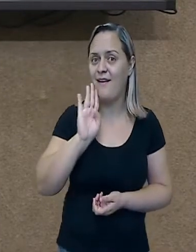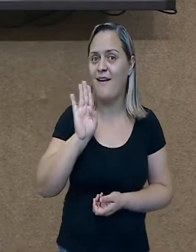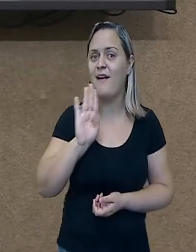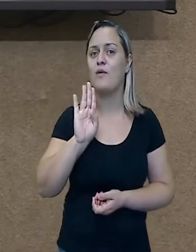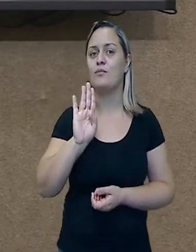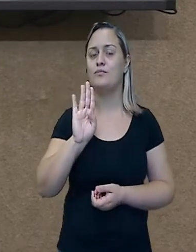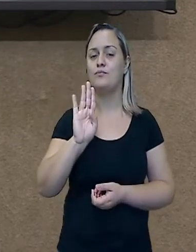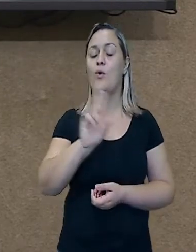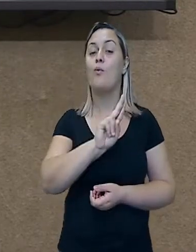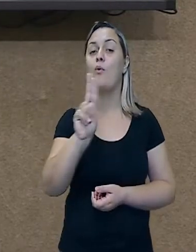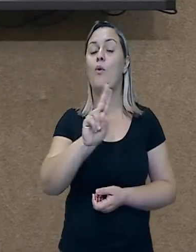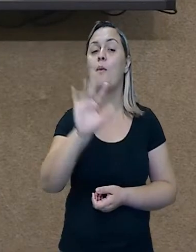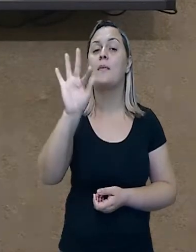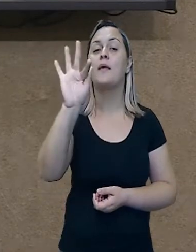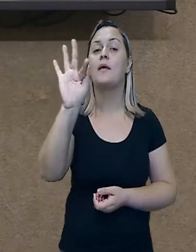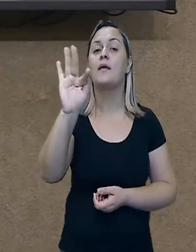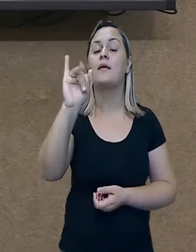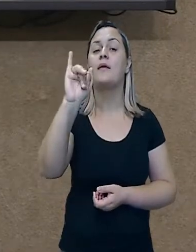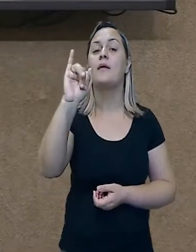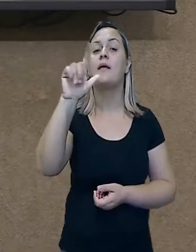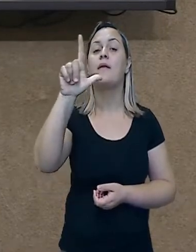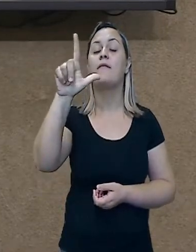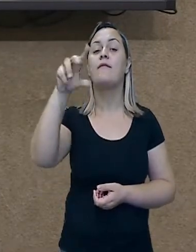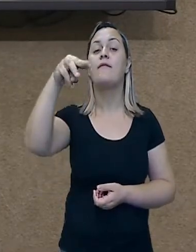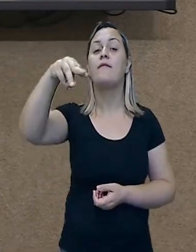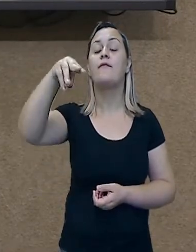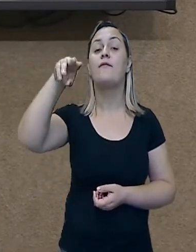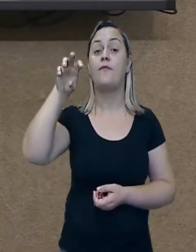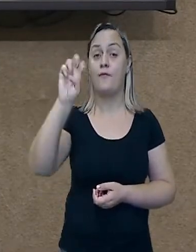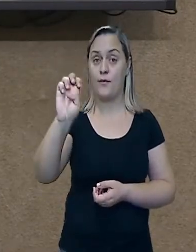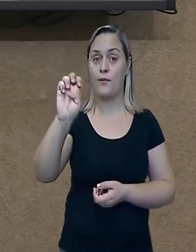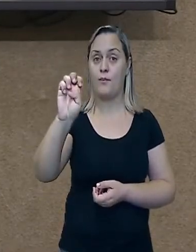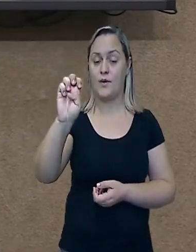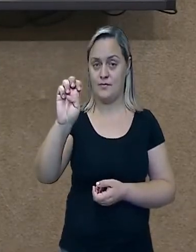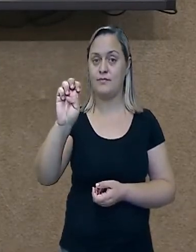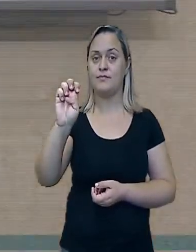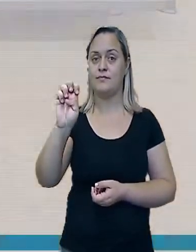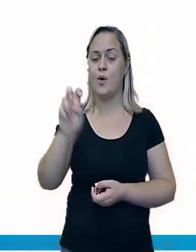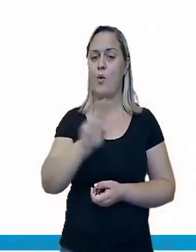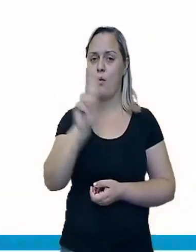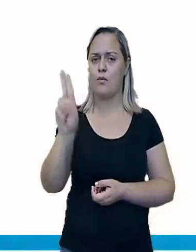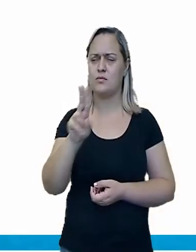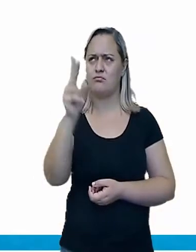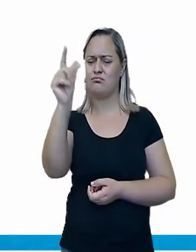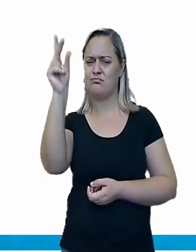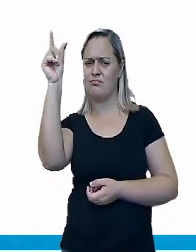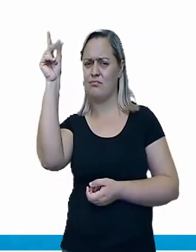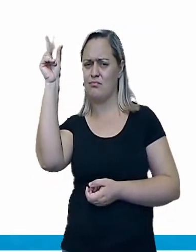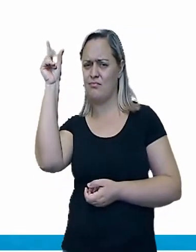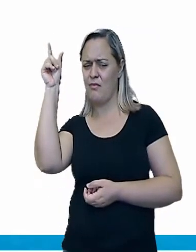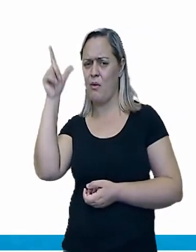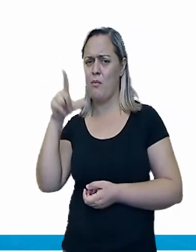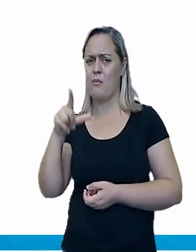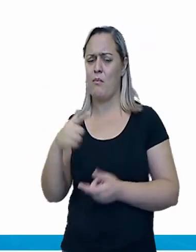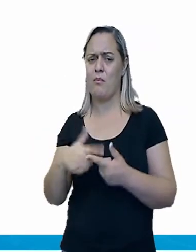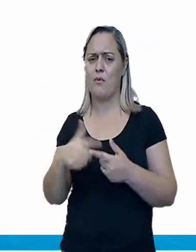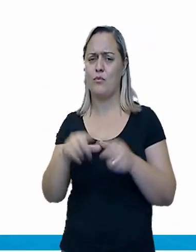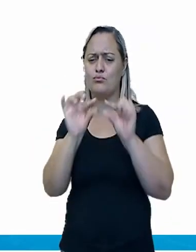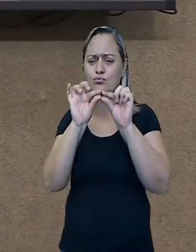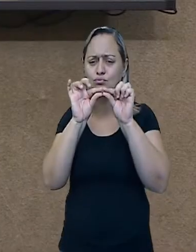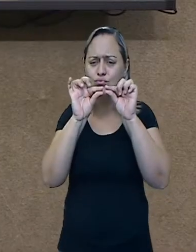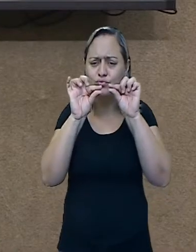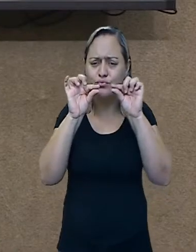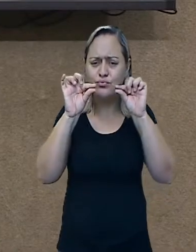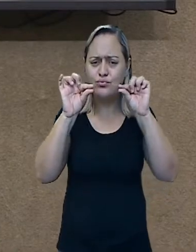Então, era assim que as fotos eram tiradas, através de filmes fotográficos. Que é uma película bem fininha, você pode ver que é uma película